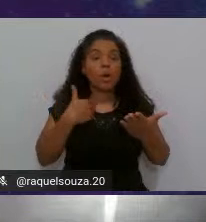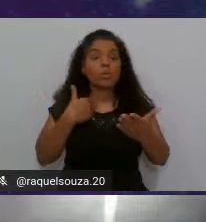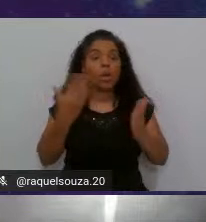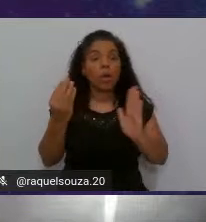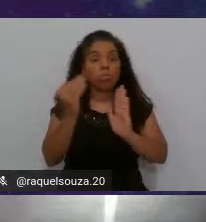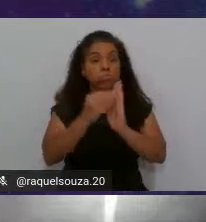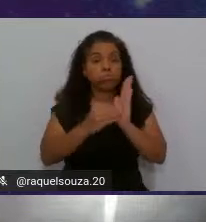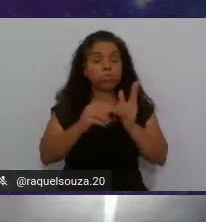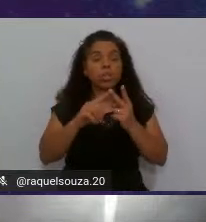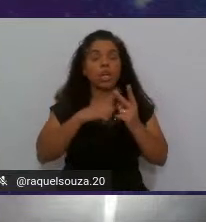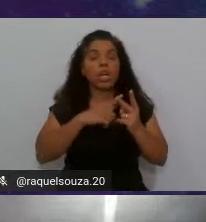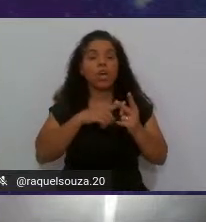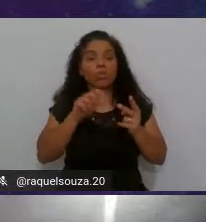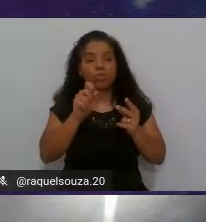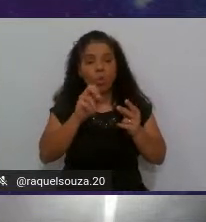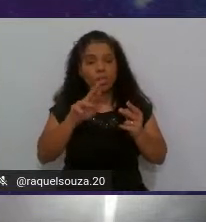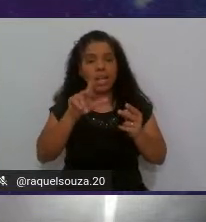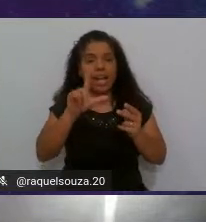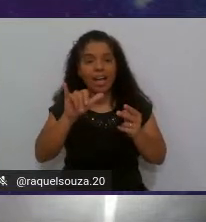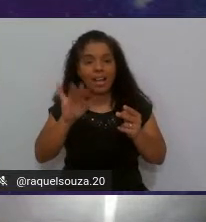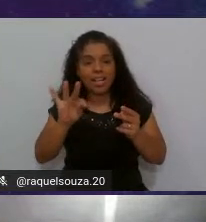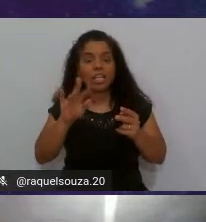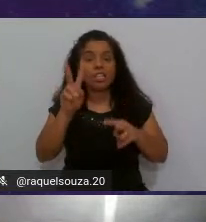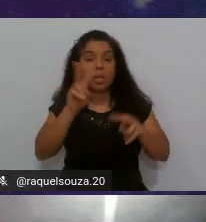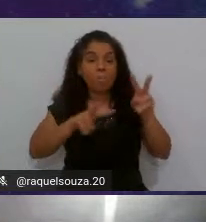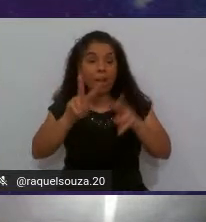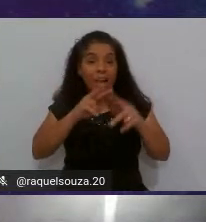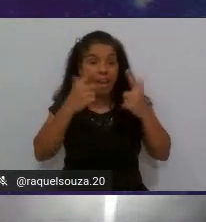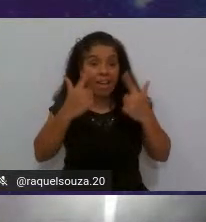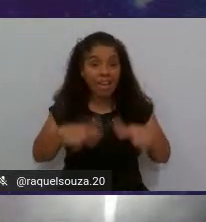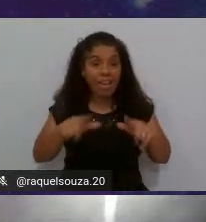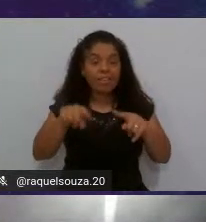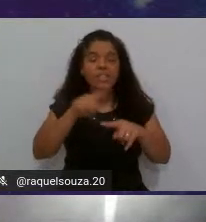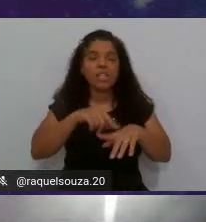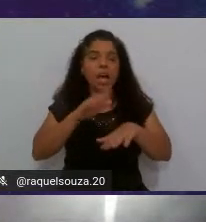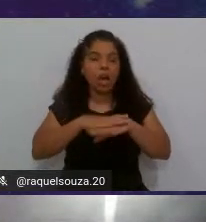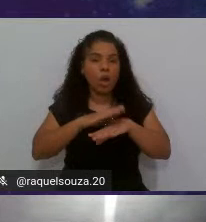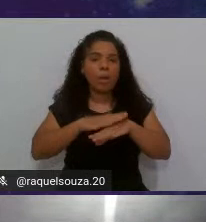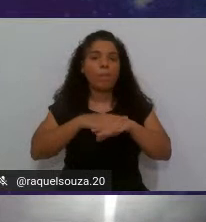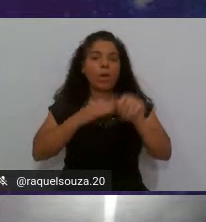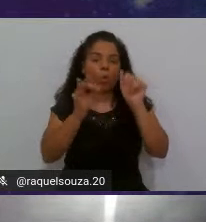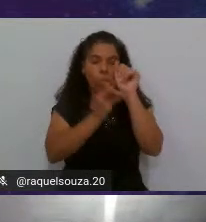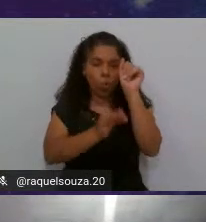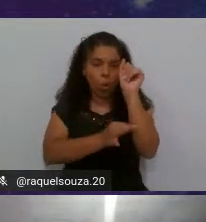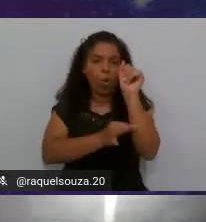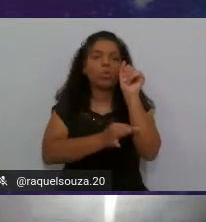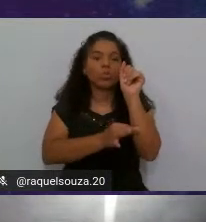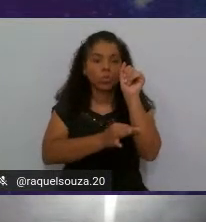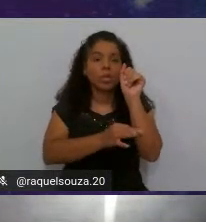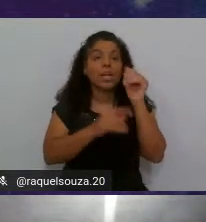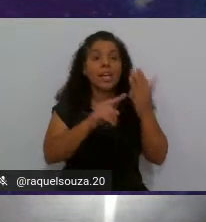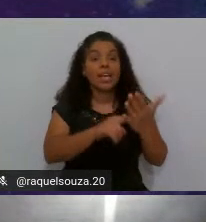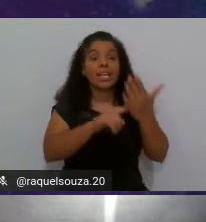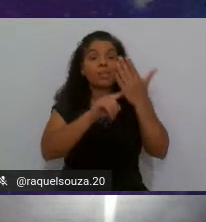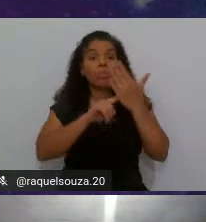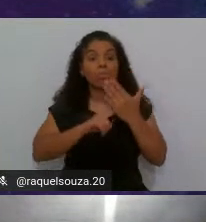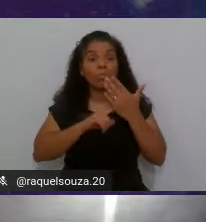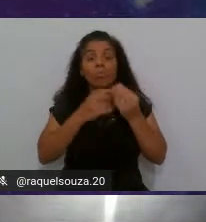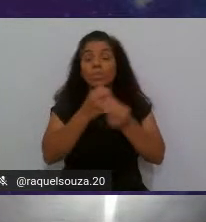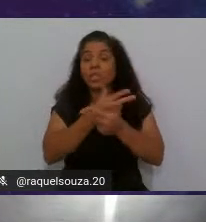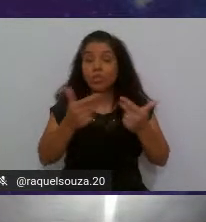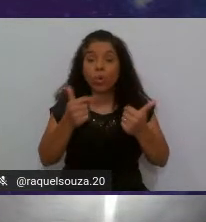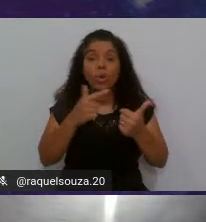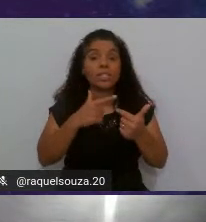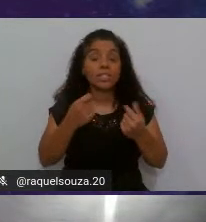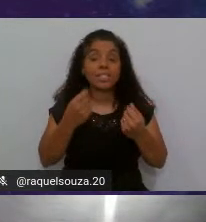SornarLint para revisar o meu código ele me mostrou muitas coisas que eram